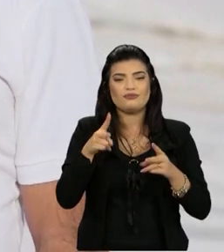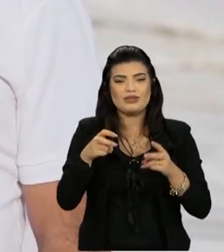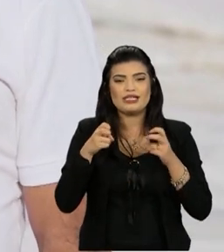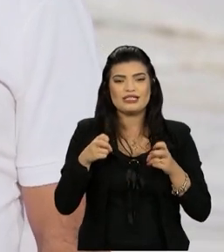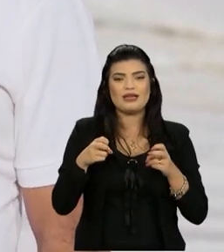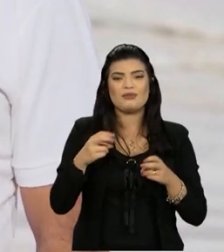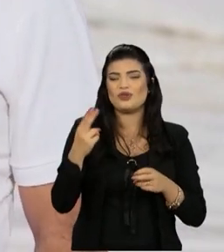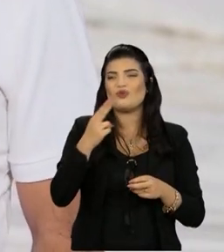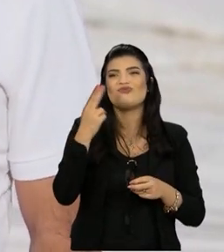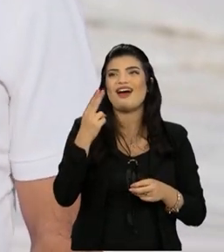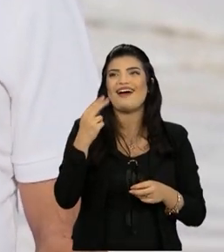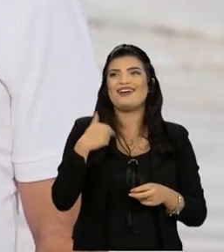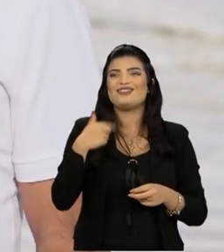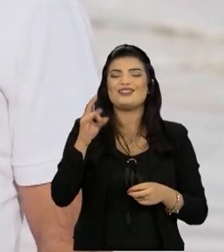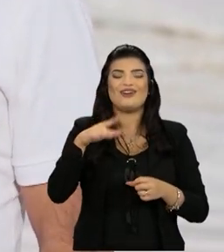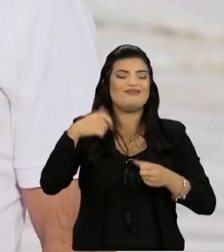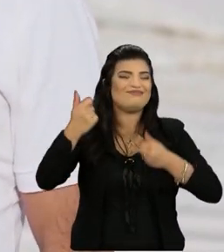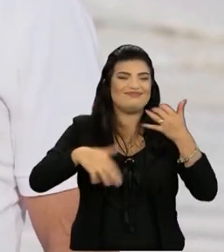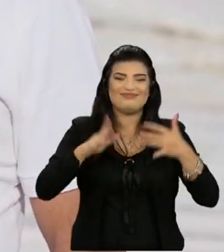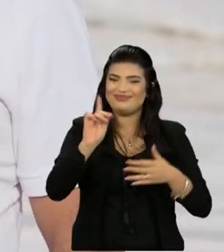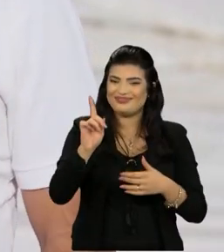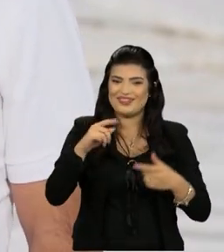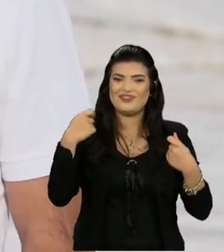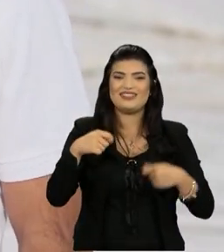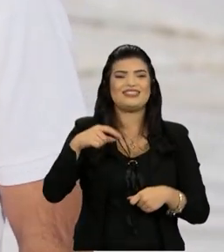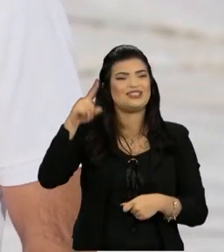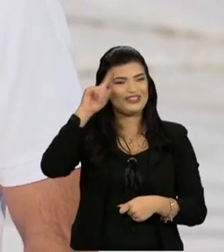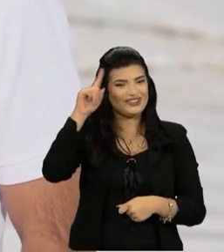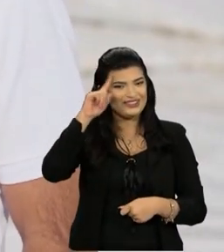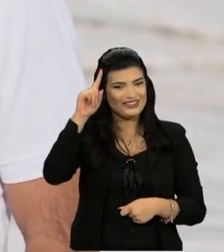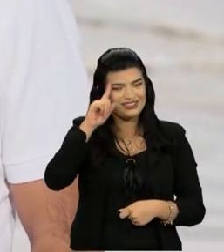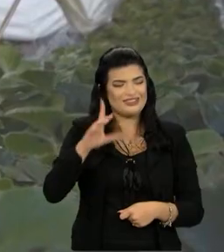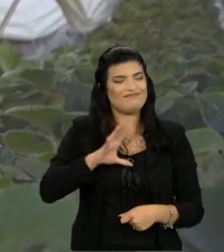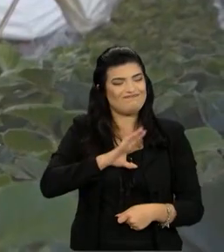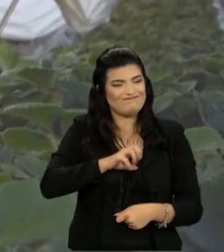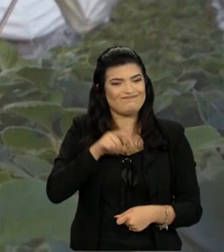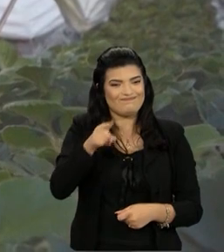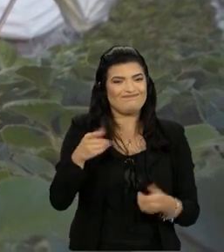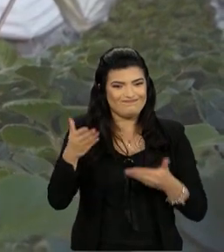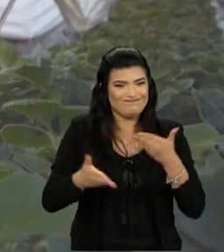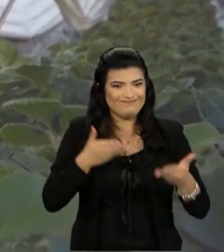dá para falar. Só tem que ir todo dia, acordar e ter o amor do que você está fazendo.